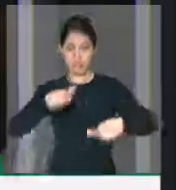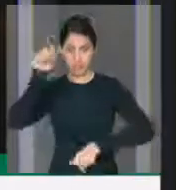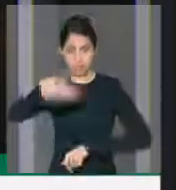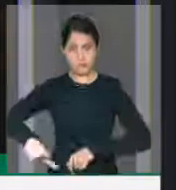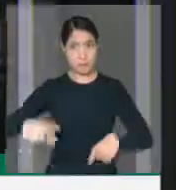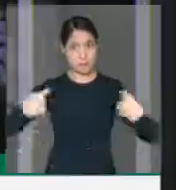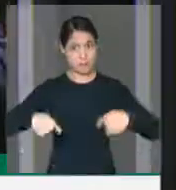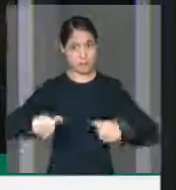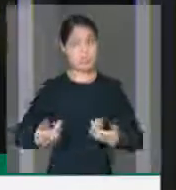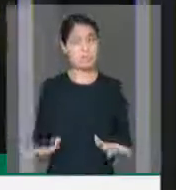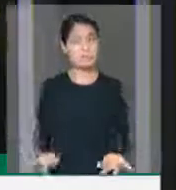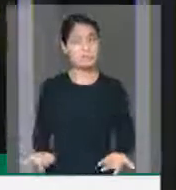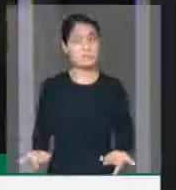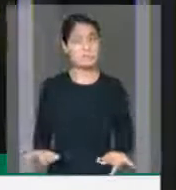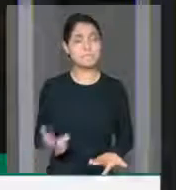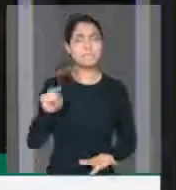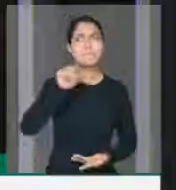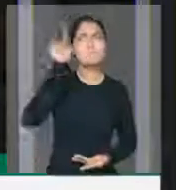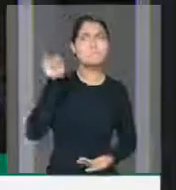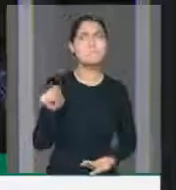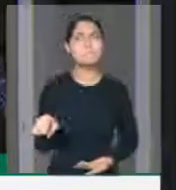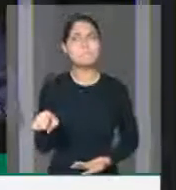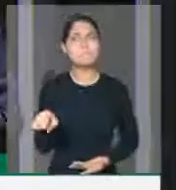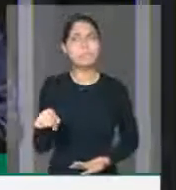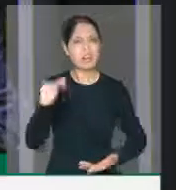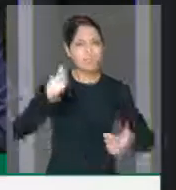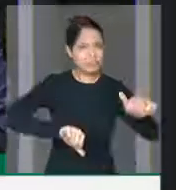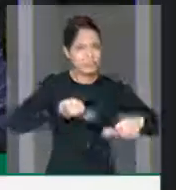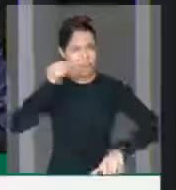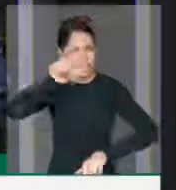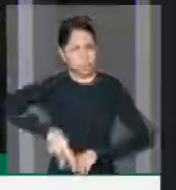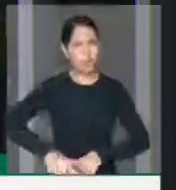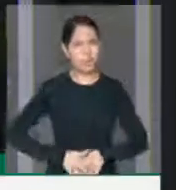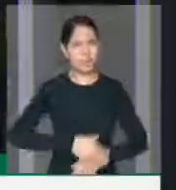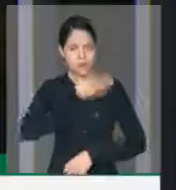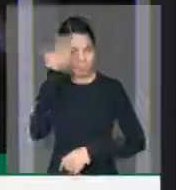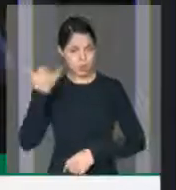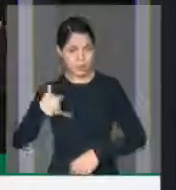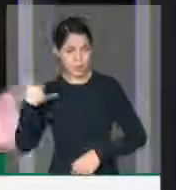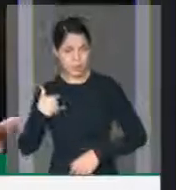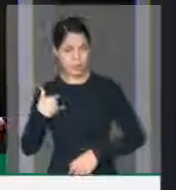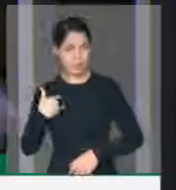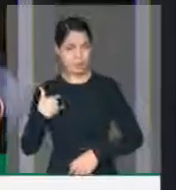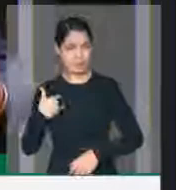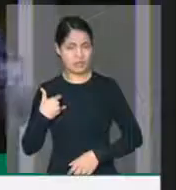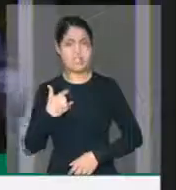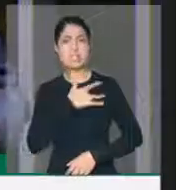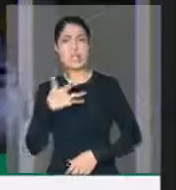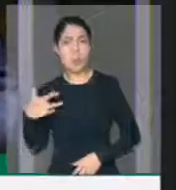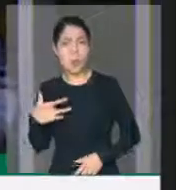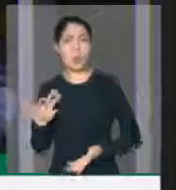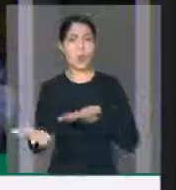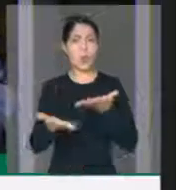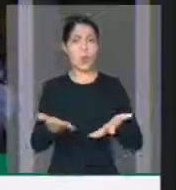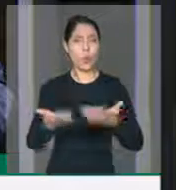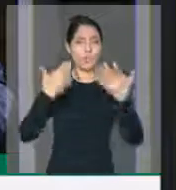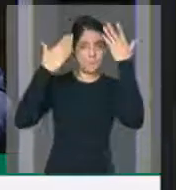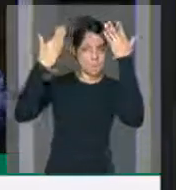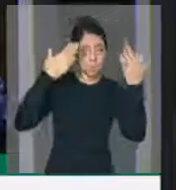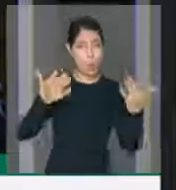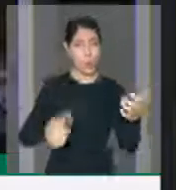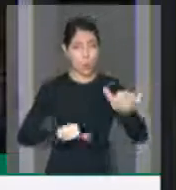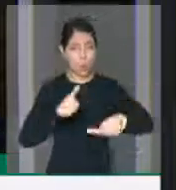essa pessoa para saber se tem condição de dirigir, condição médica de saúde psicológica?